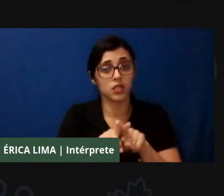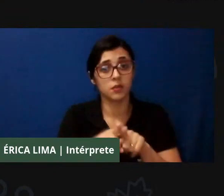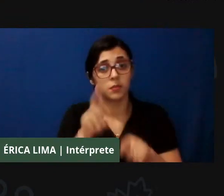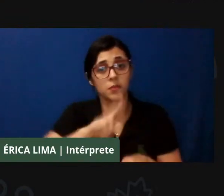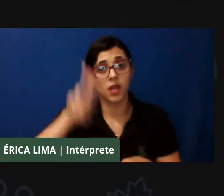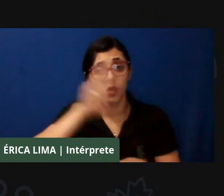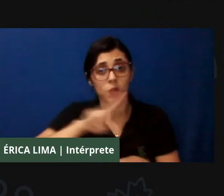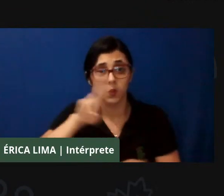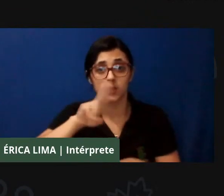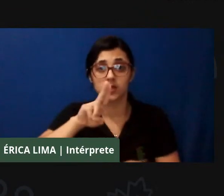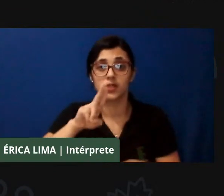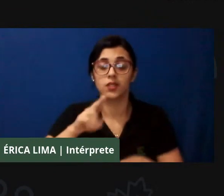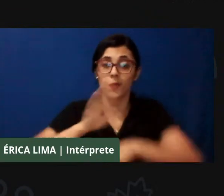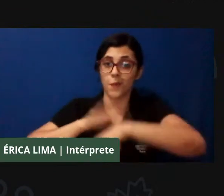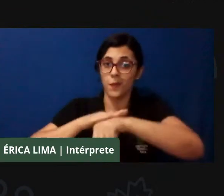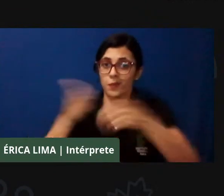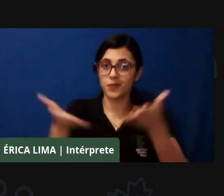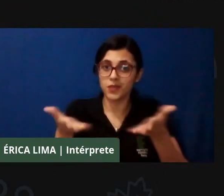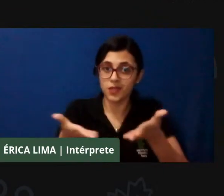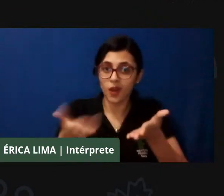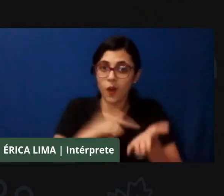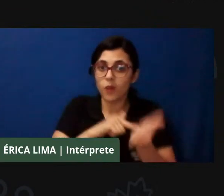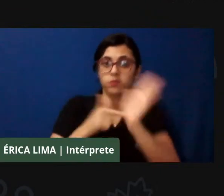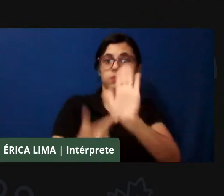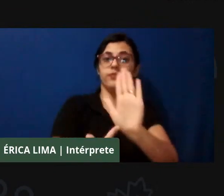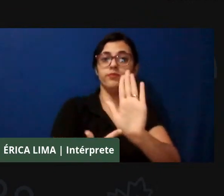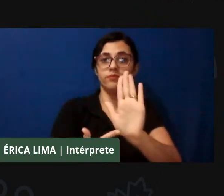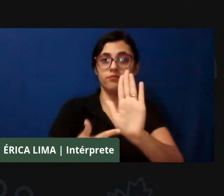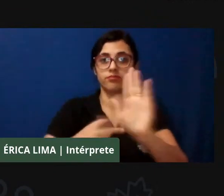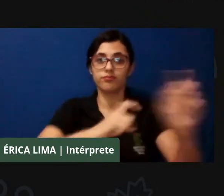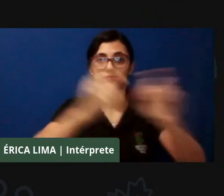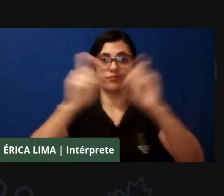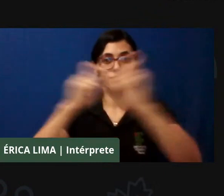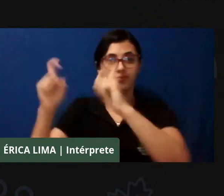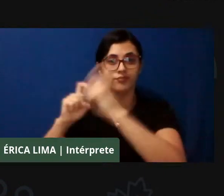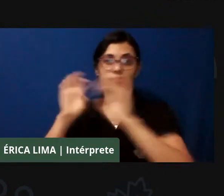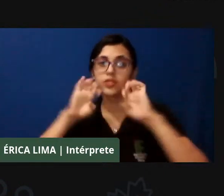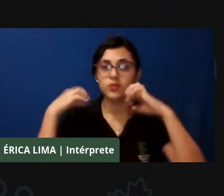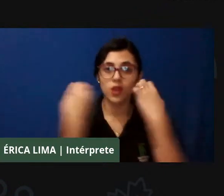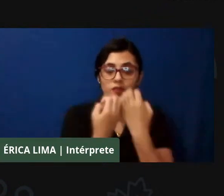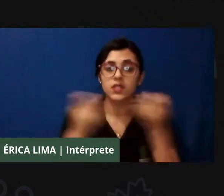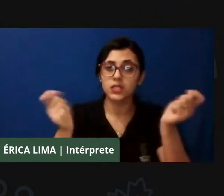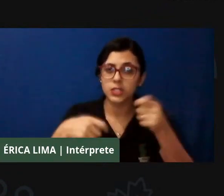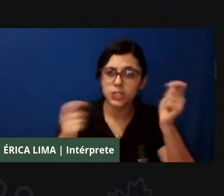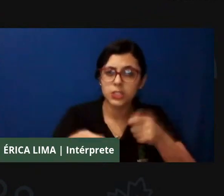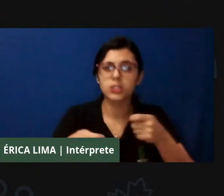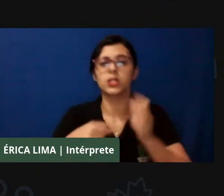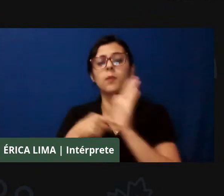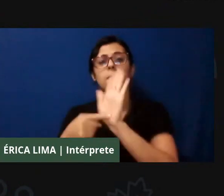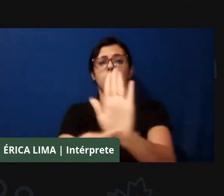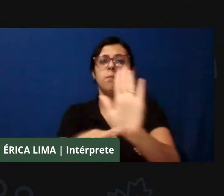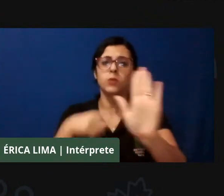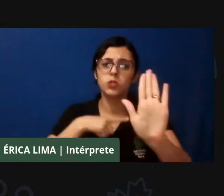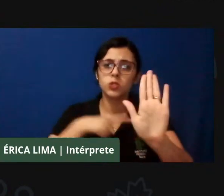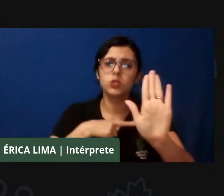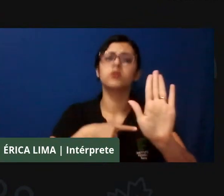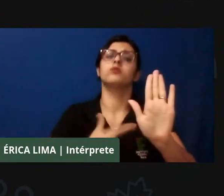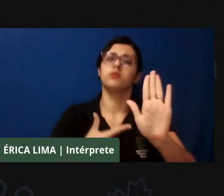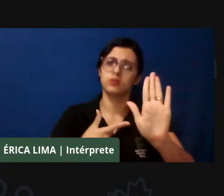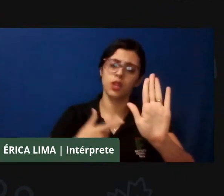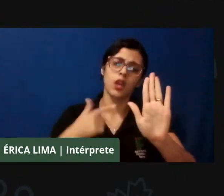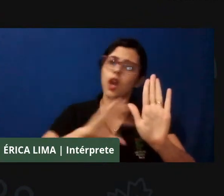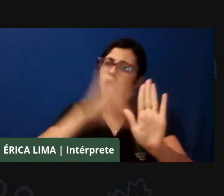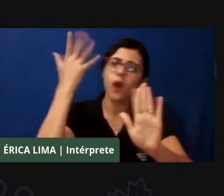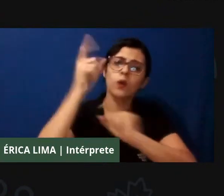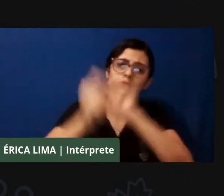denúncia, falando dos nossos corpos também, de como o Estado vem nos tratando, o